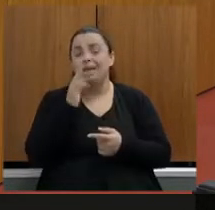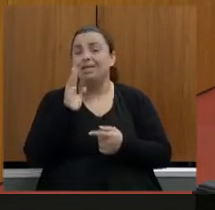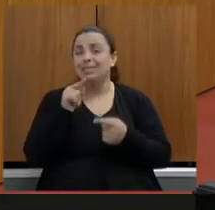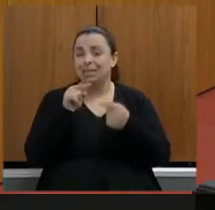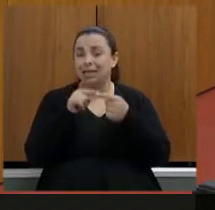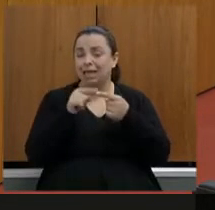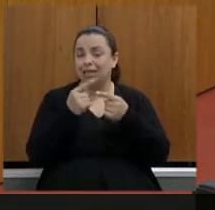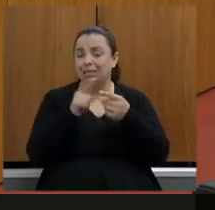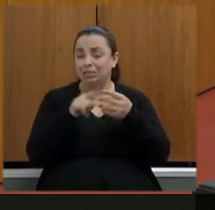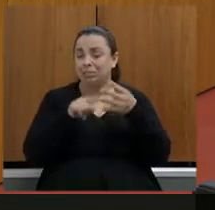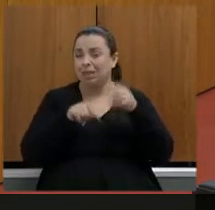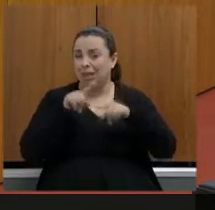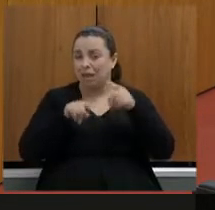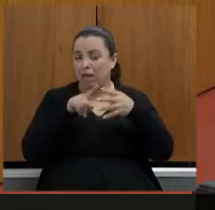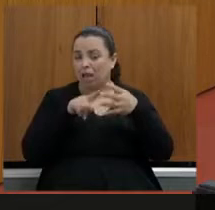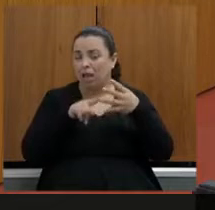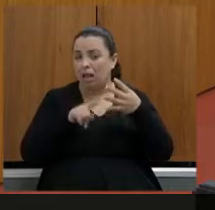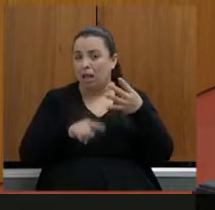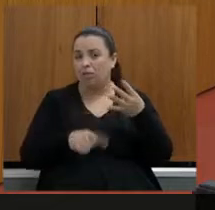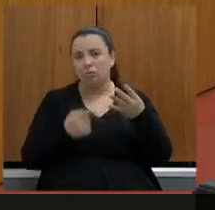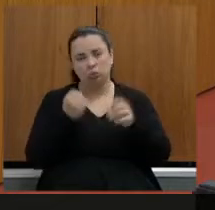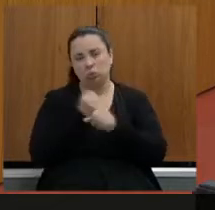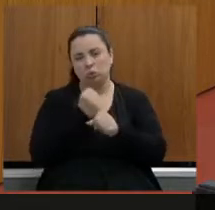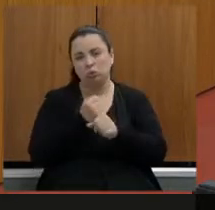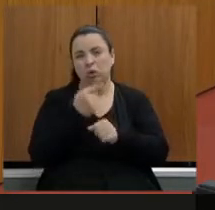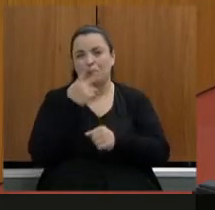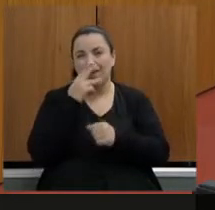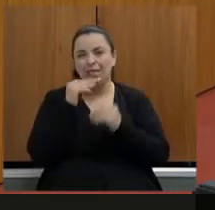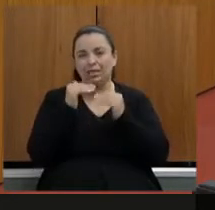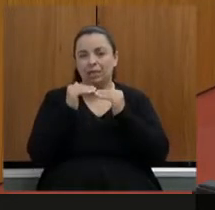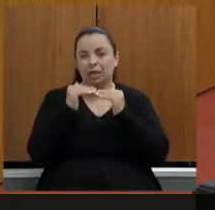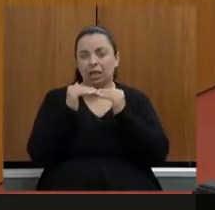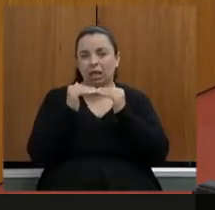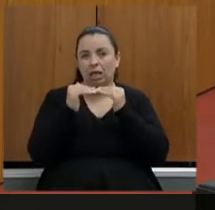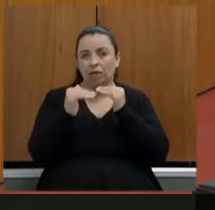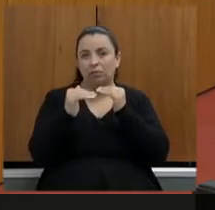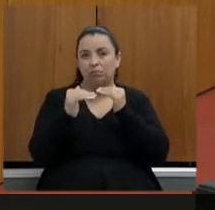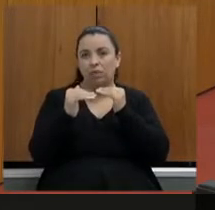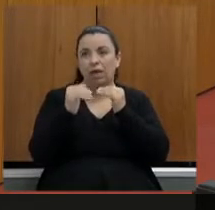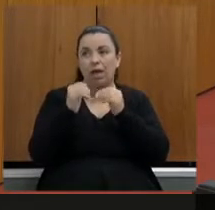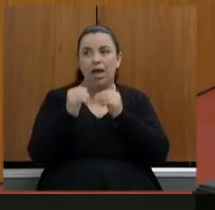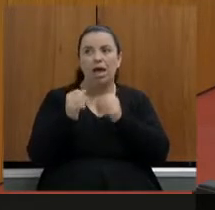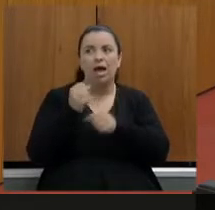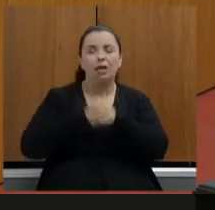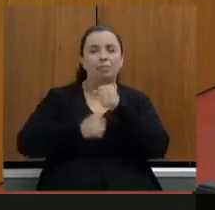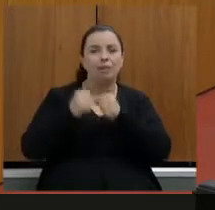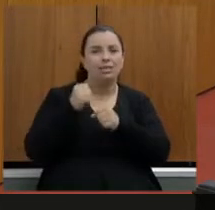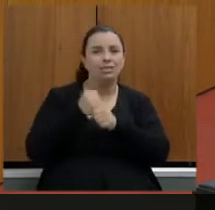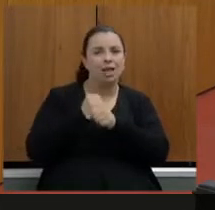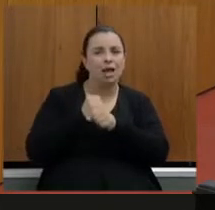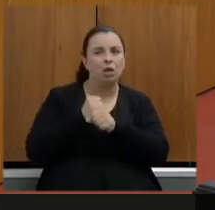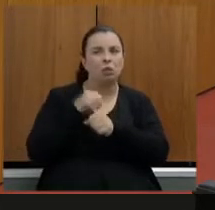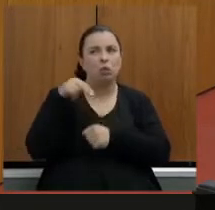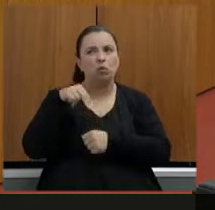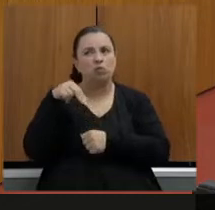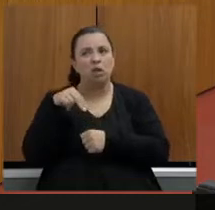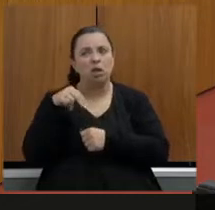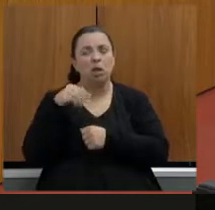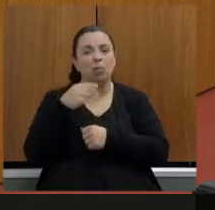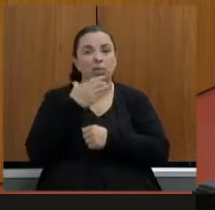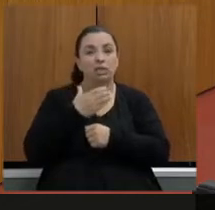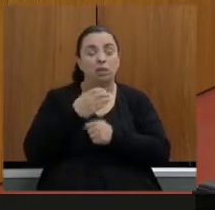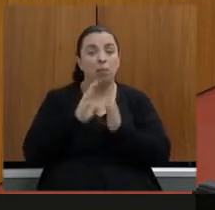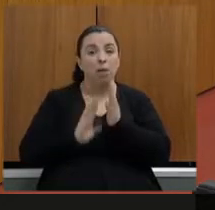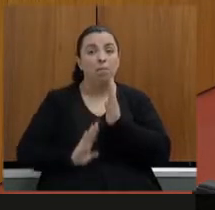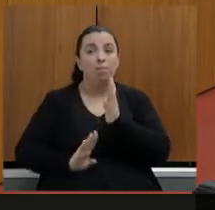pico de estouro de preço foi final do ano passado novembro dezembro então a gente